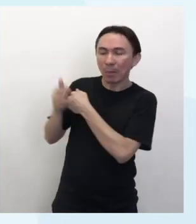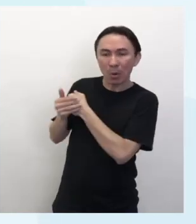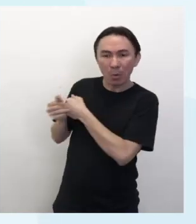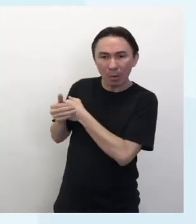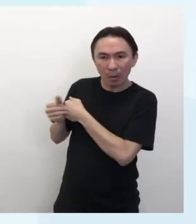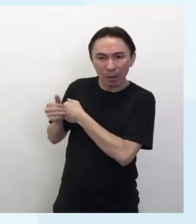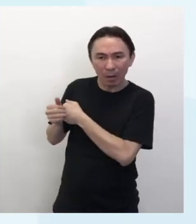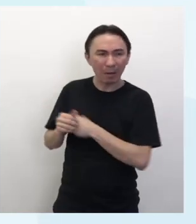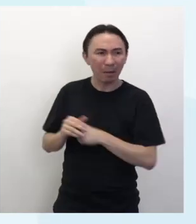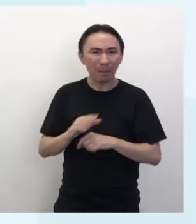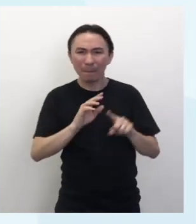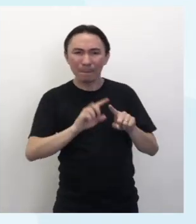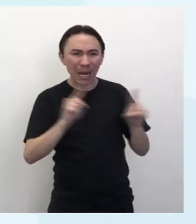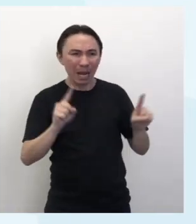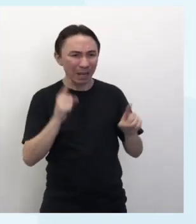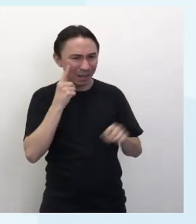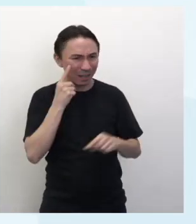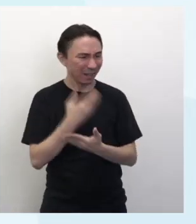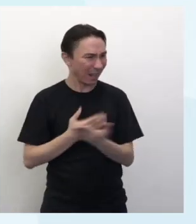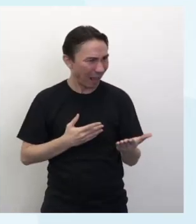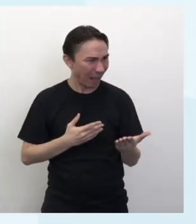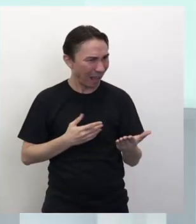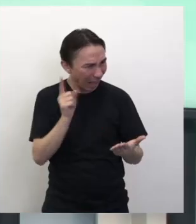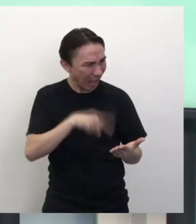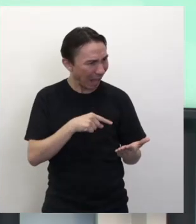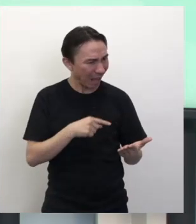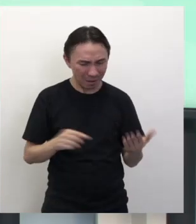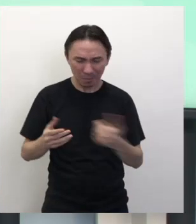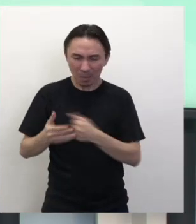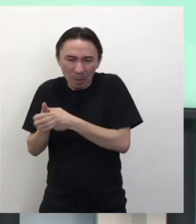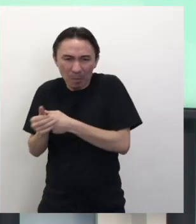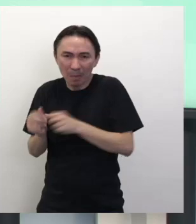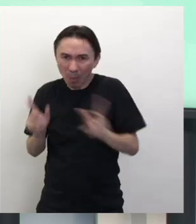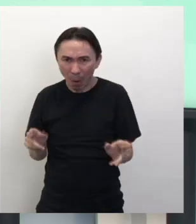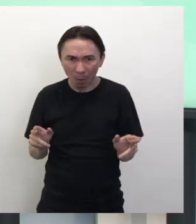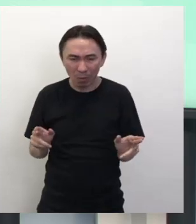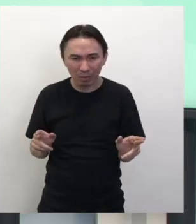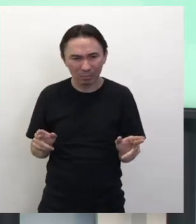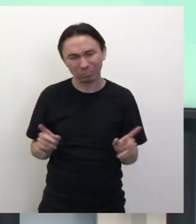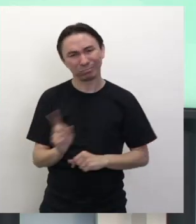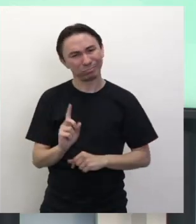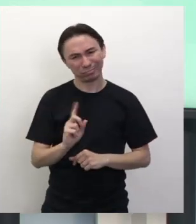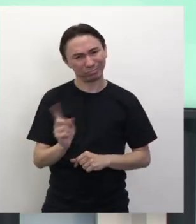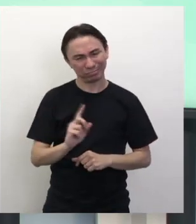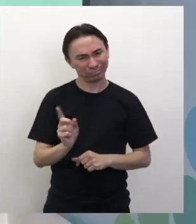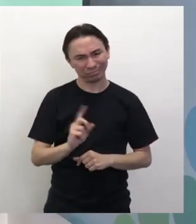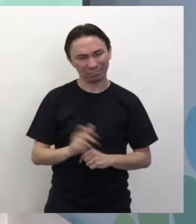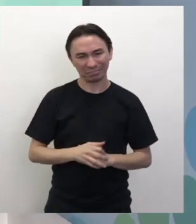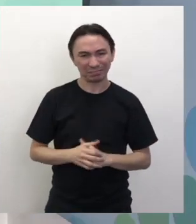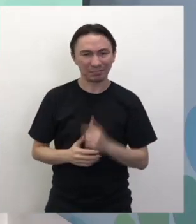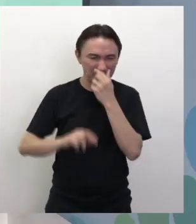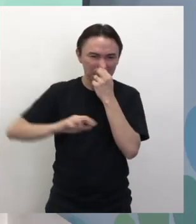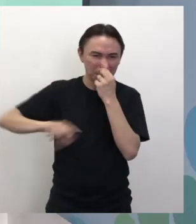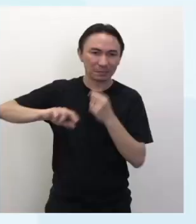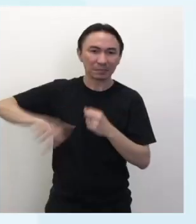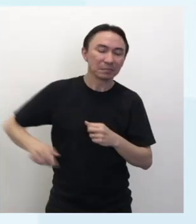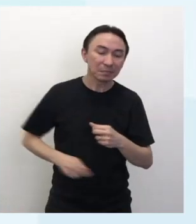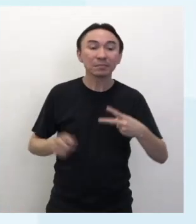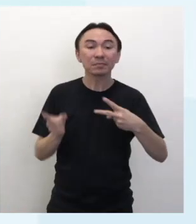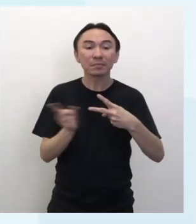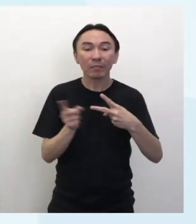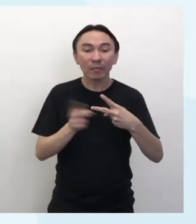mas tinha carícia lacrimosa de outro tempo. É isso que está aqui na questão? Não, então, sem chance, né? Destaca a